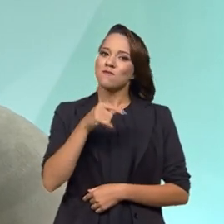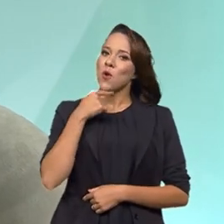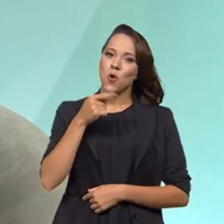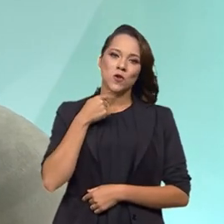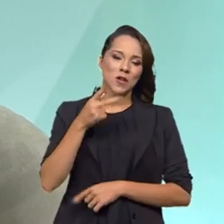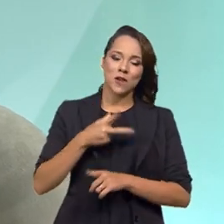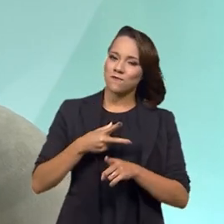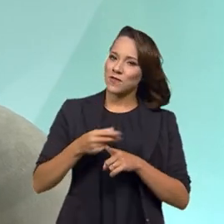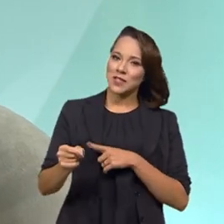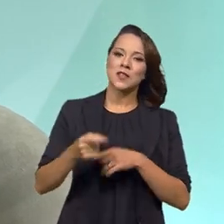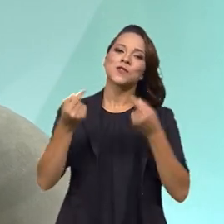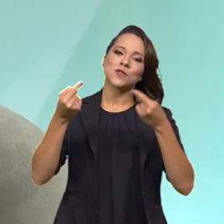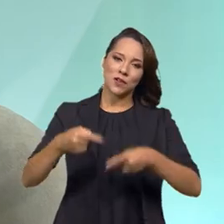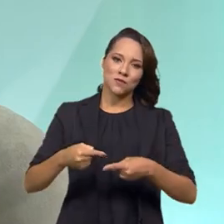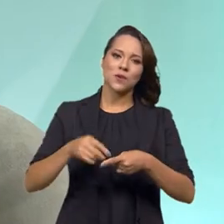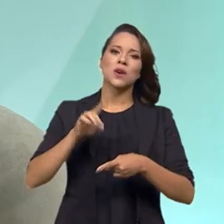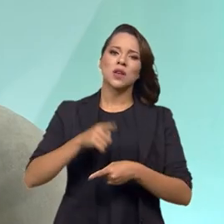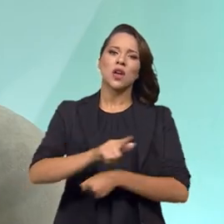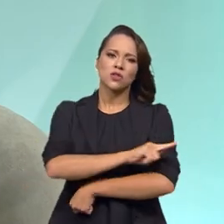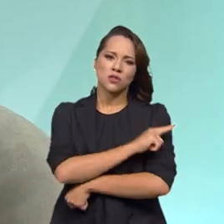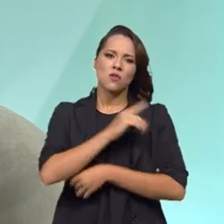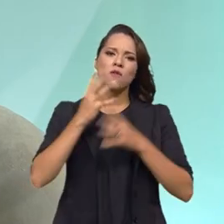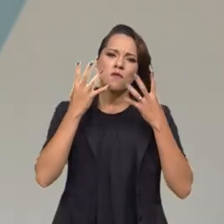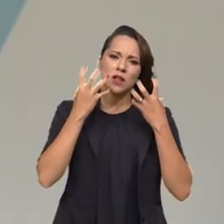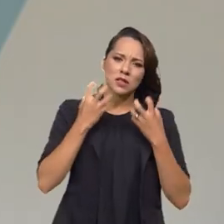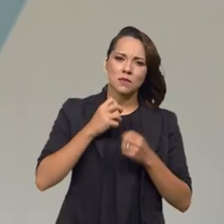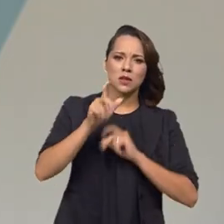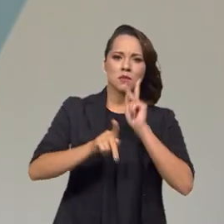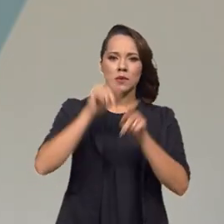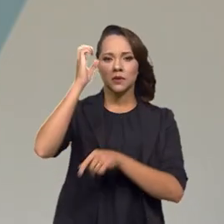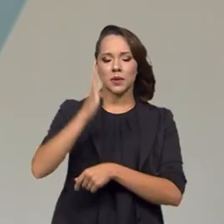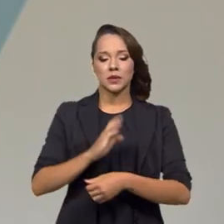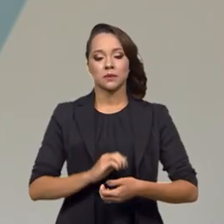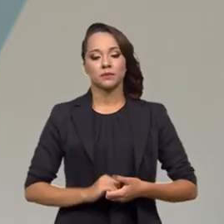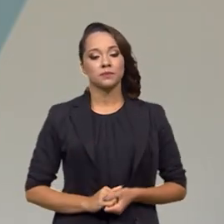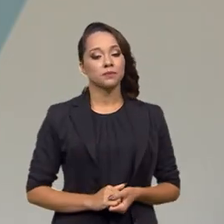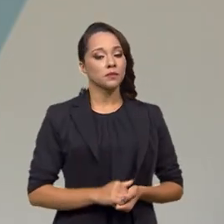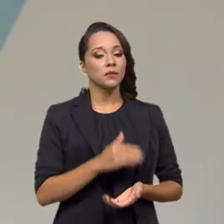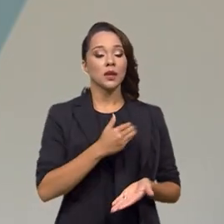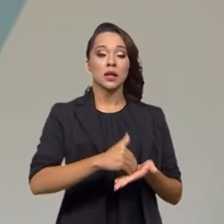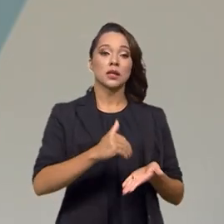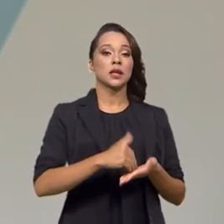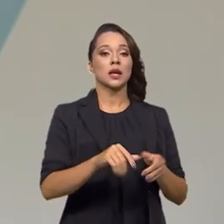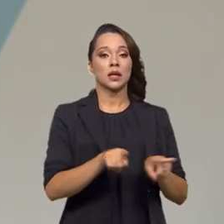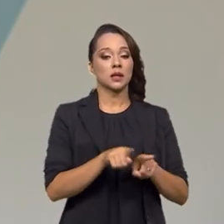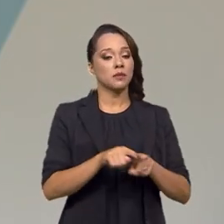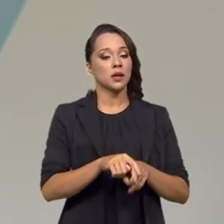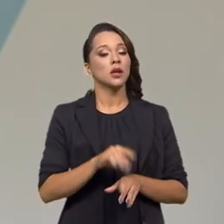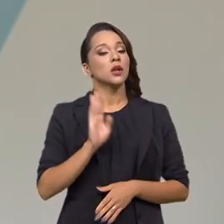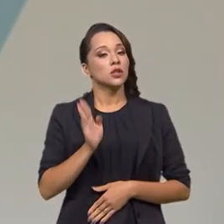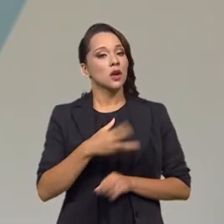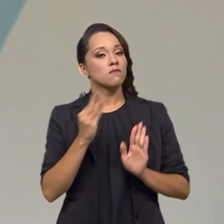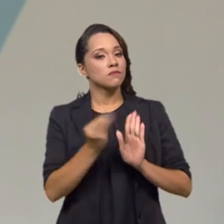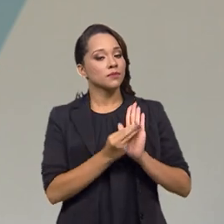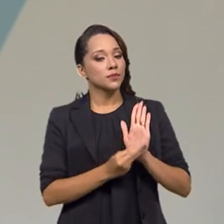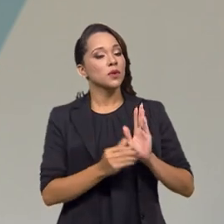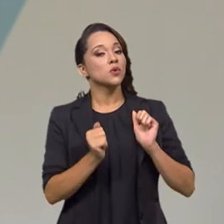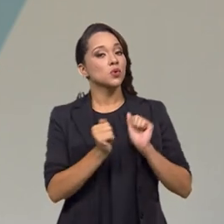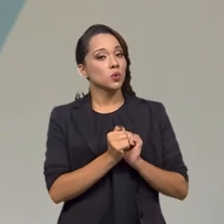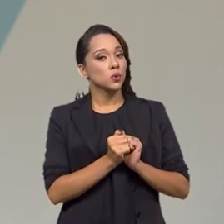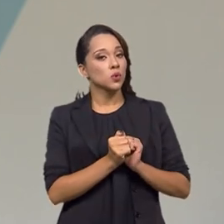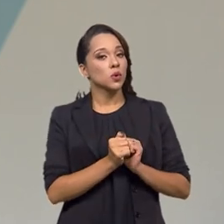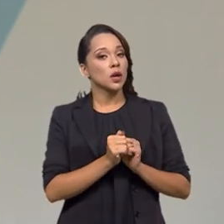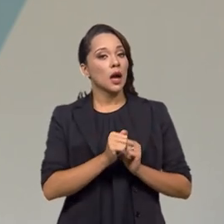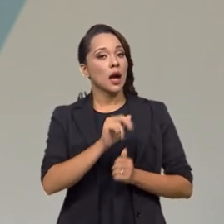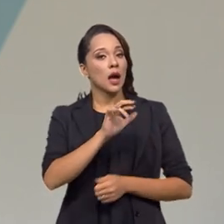vencer esse grande desafio que é o envelhecimento brasileiro. A secretaria também, ela acabou firmando junto à